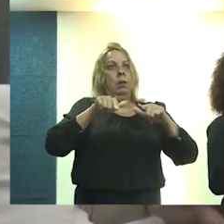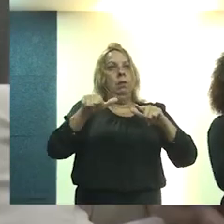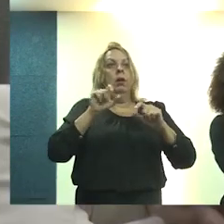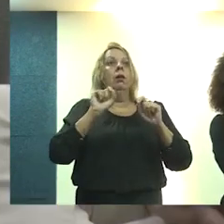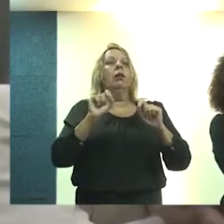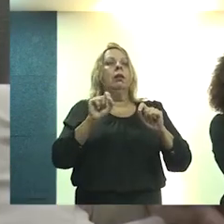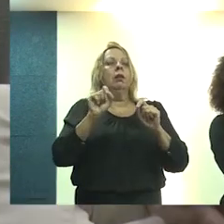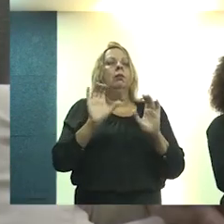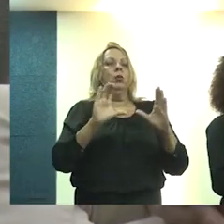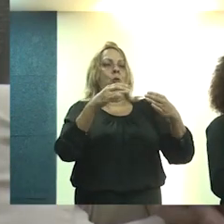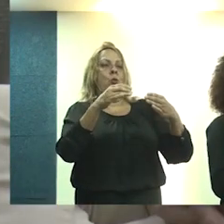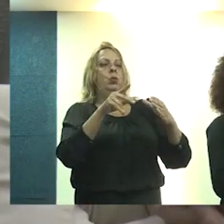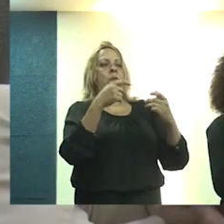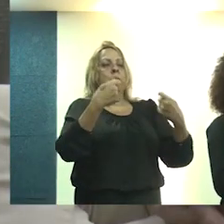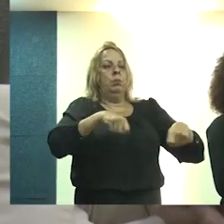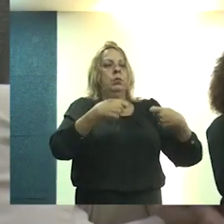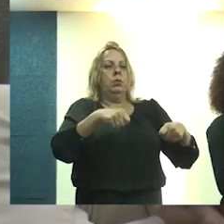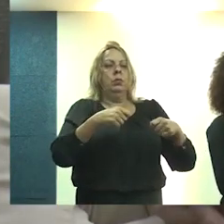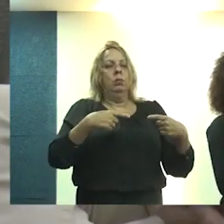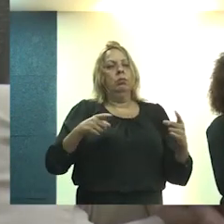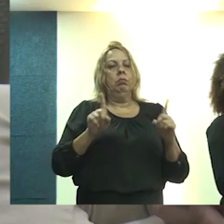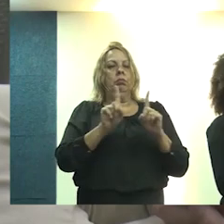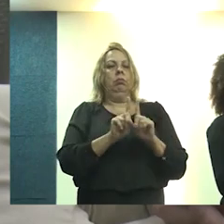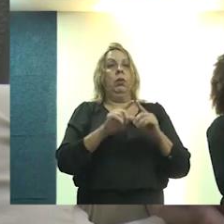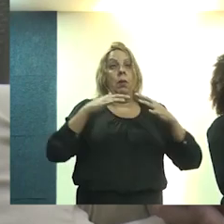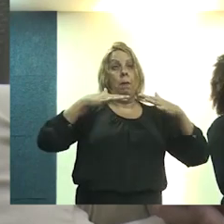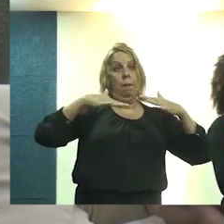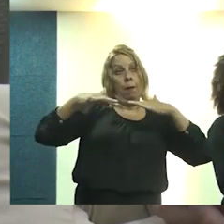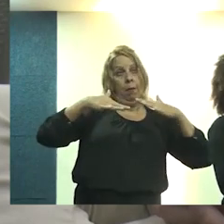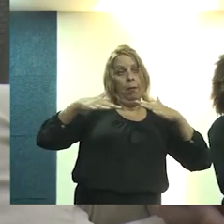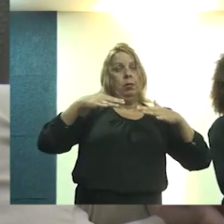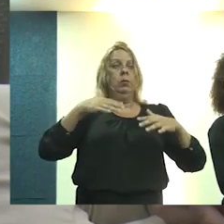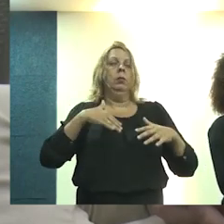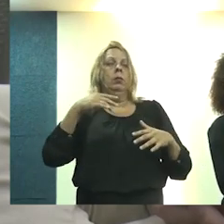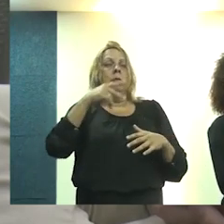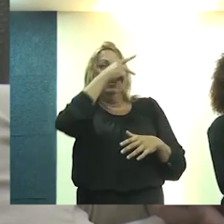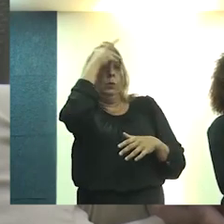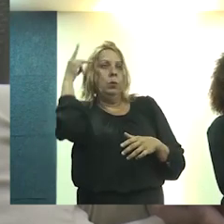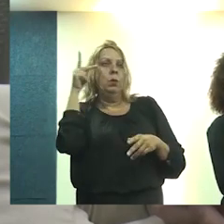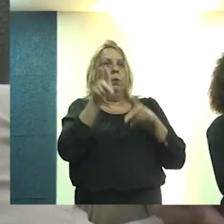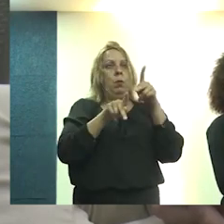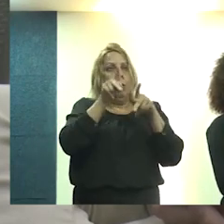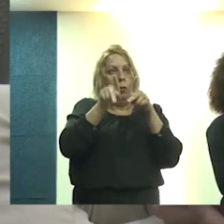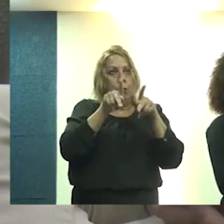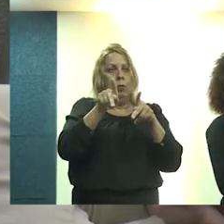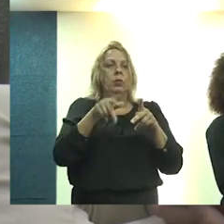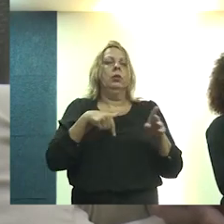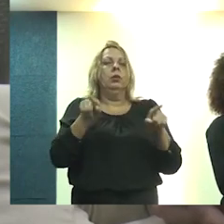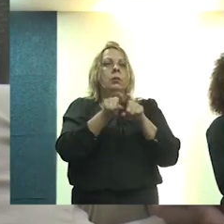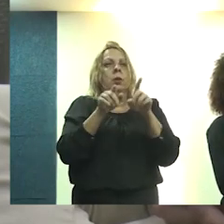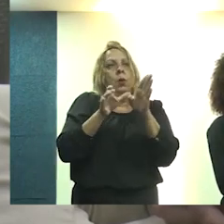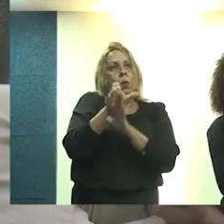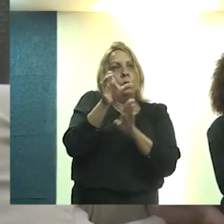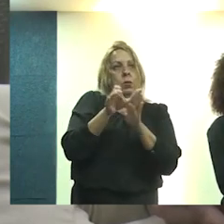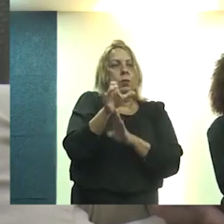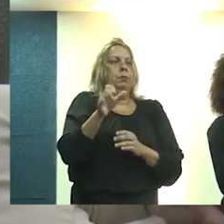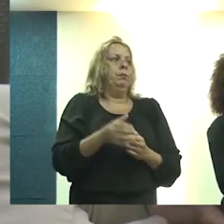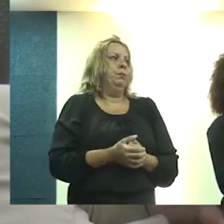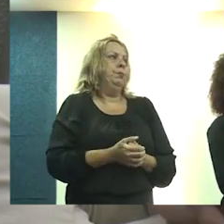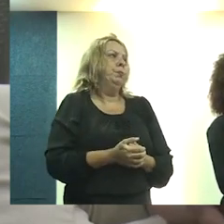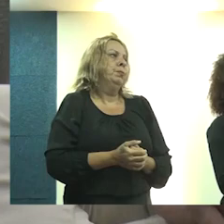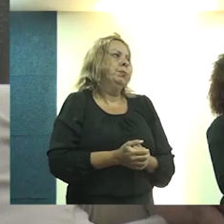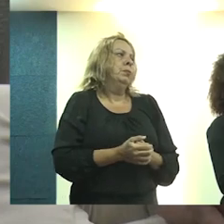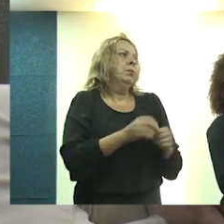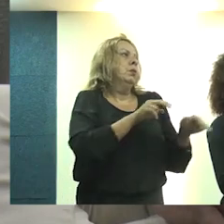mais precisa, lado a lado com os movimentos populares, com as entidades e com o conselho. Essa semana